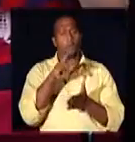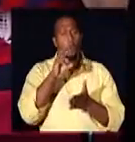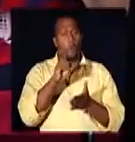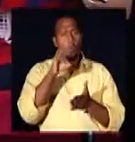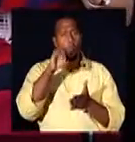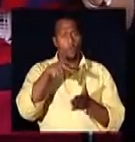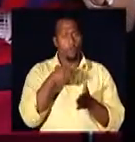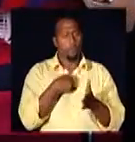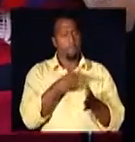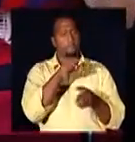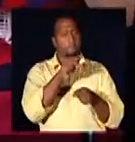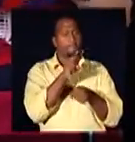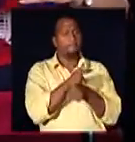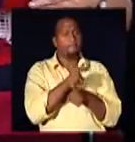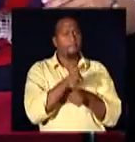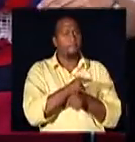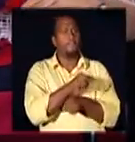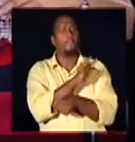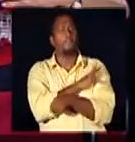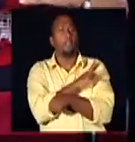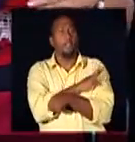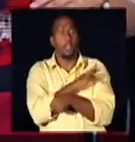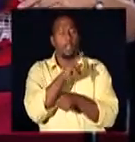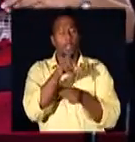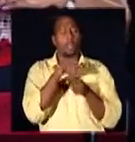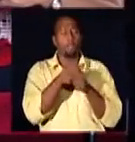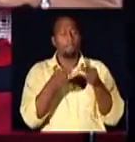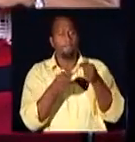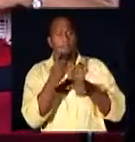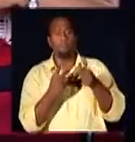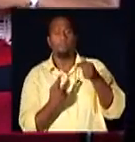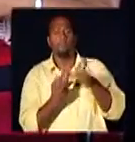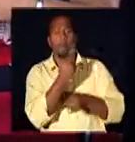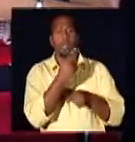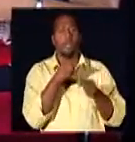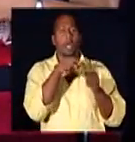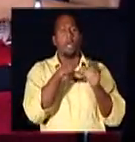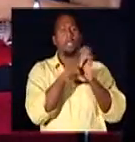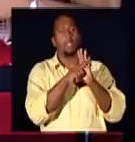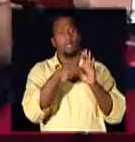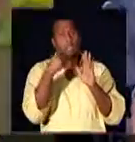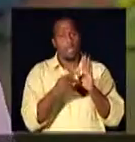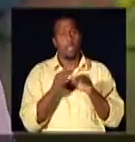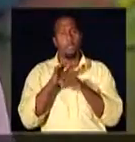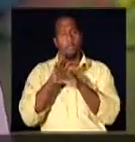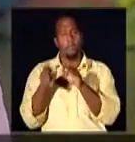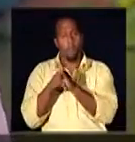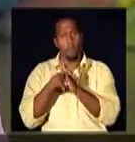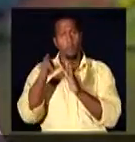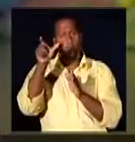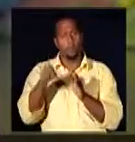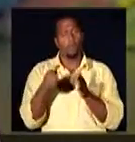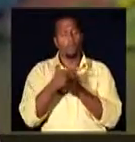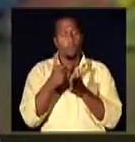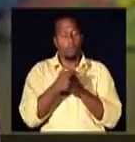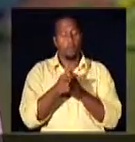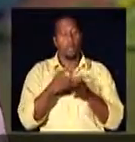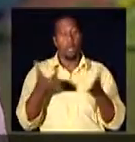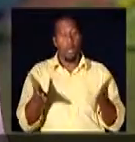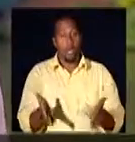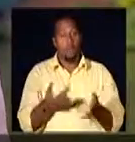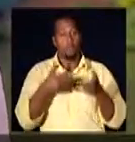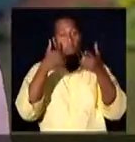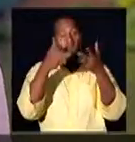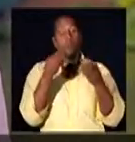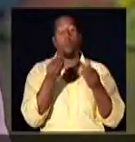fiscalizar as violações, as infrações, as regras de defesa do consumidor. E no quadro Direitos da Gente,